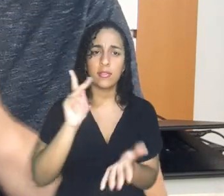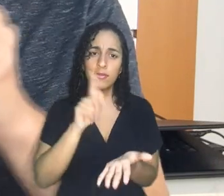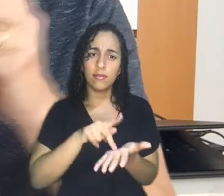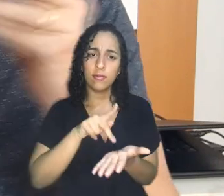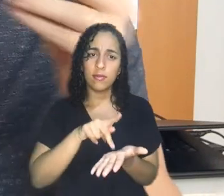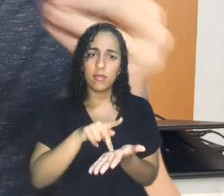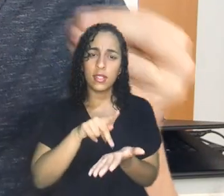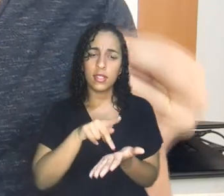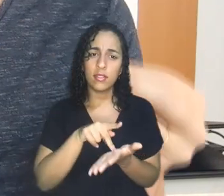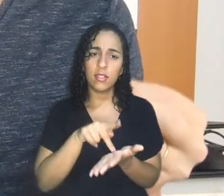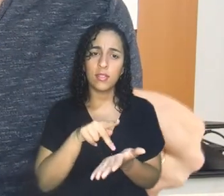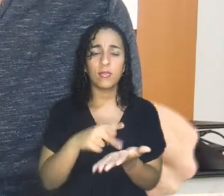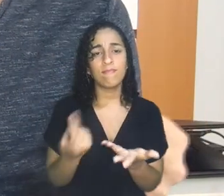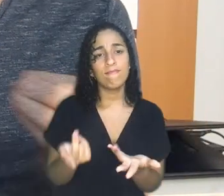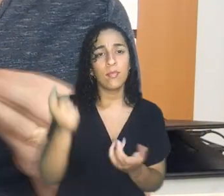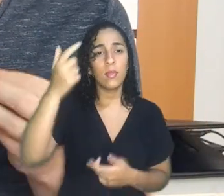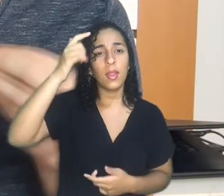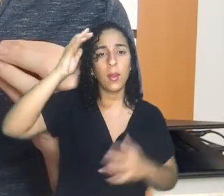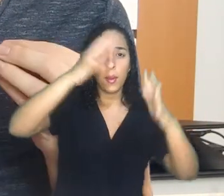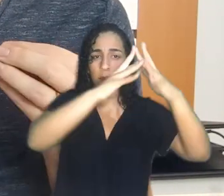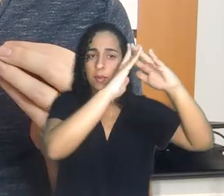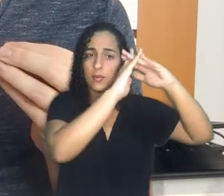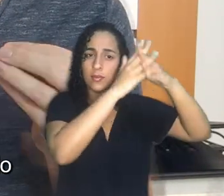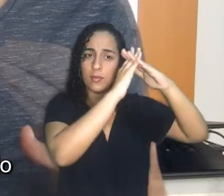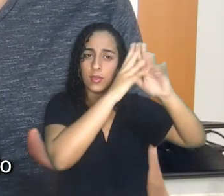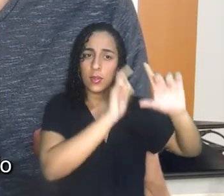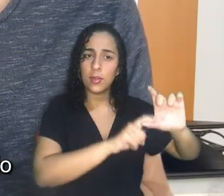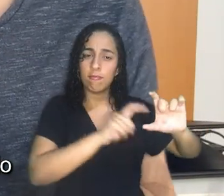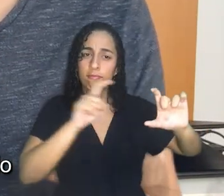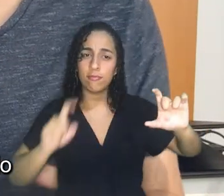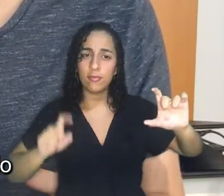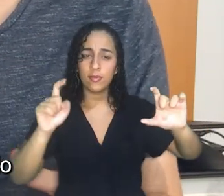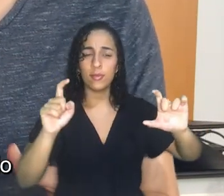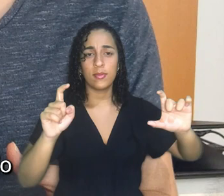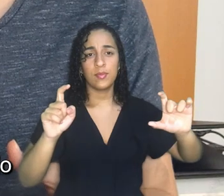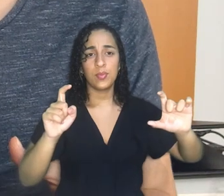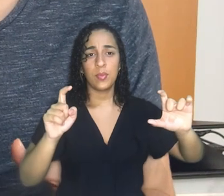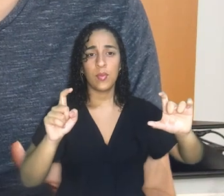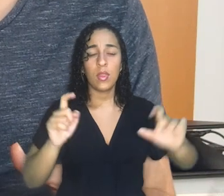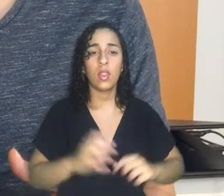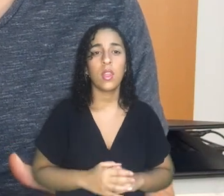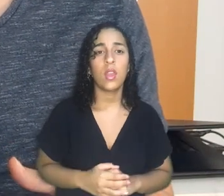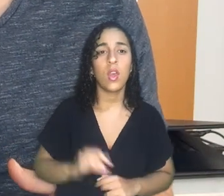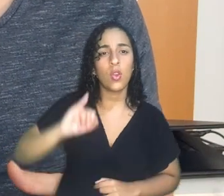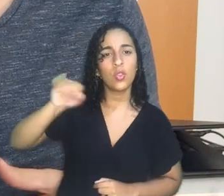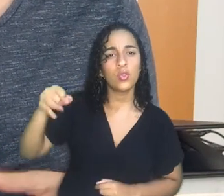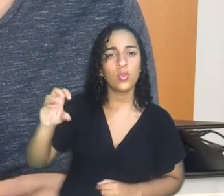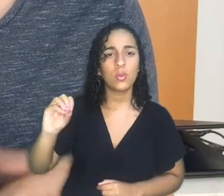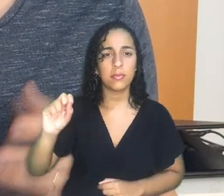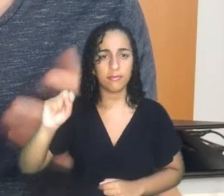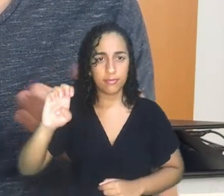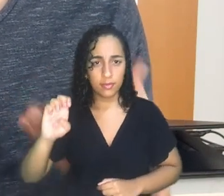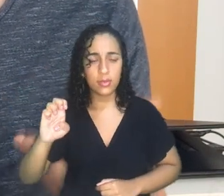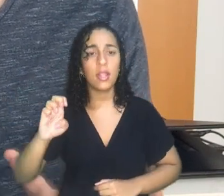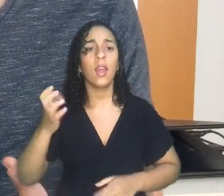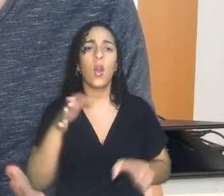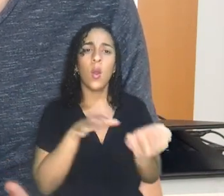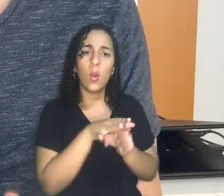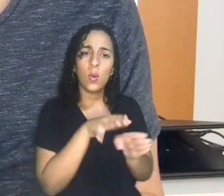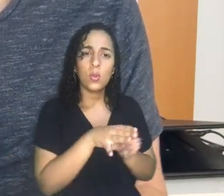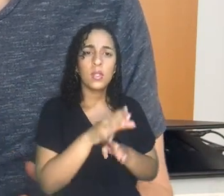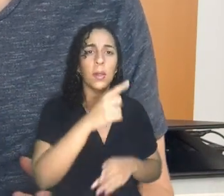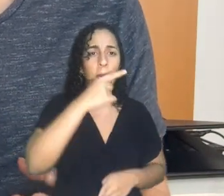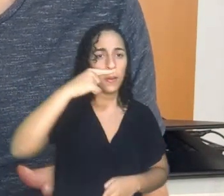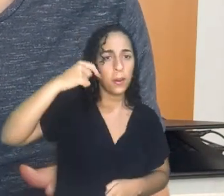é uma das questões deste processo de independência. Vale lembrar que o próprio José Bonifácio, que foi um dos conselheiros do Dom Pedro, nesse momento de